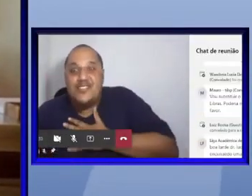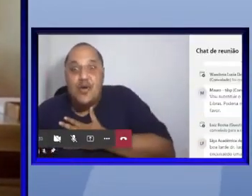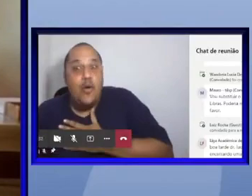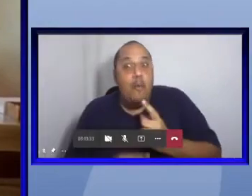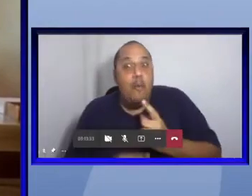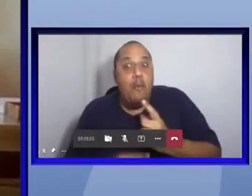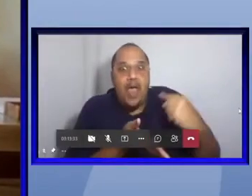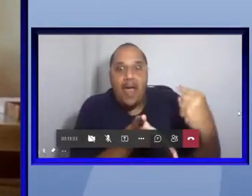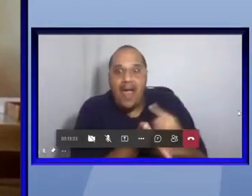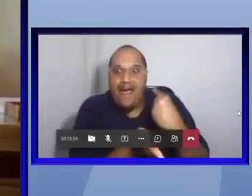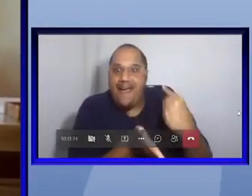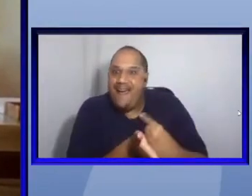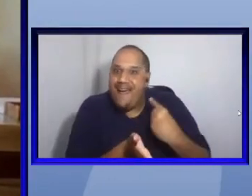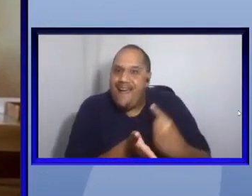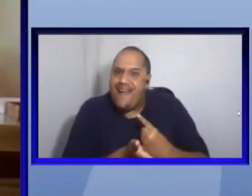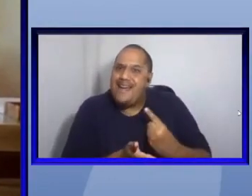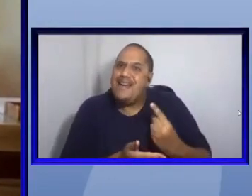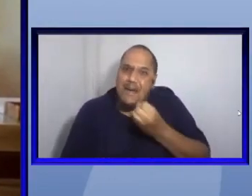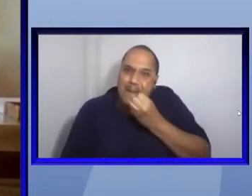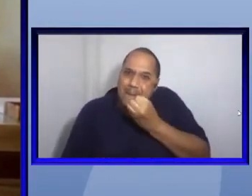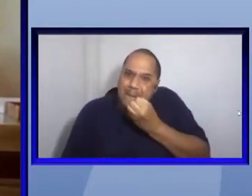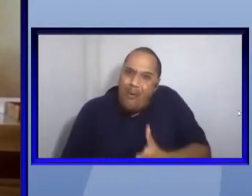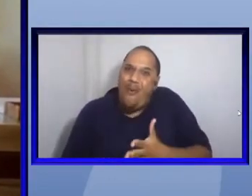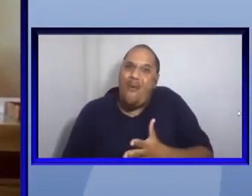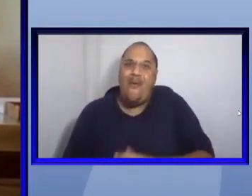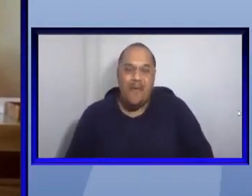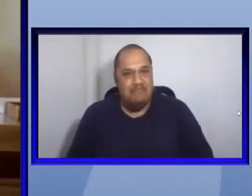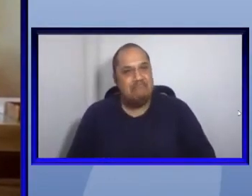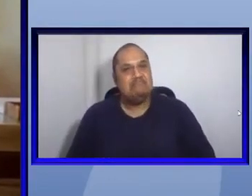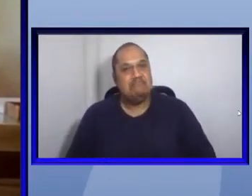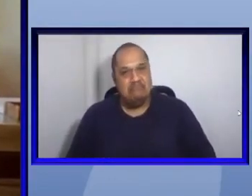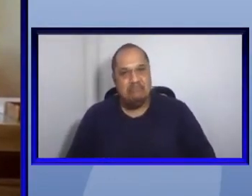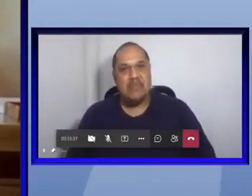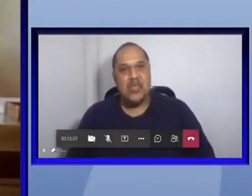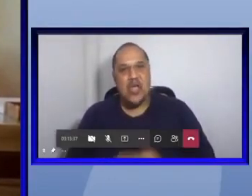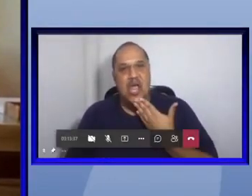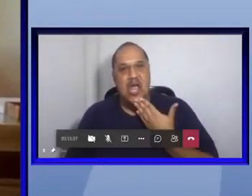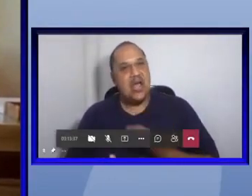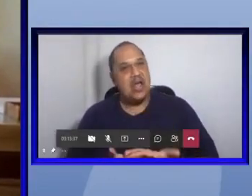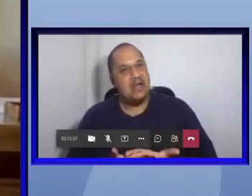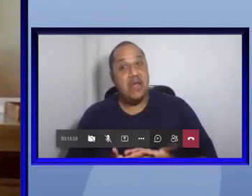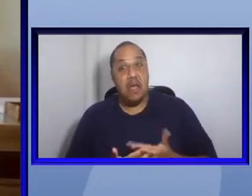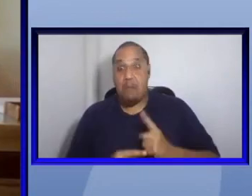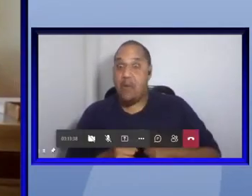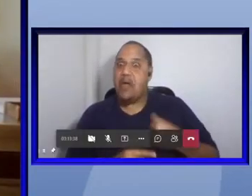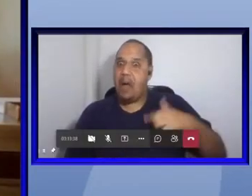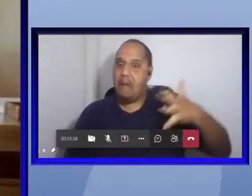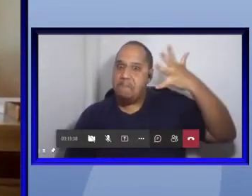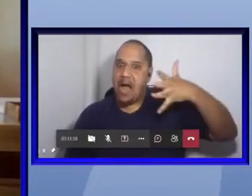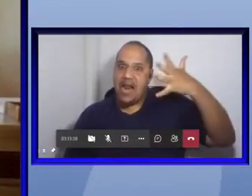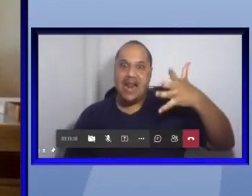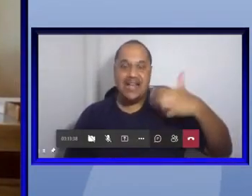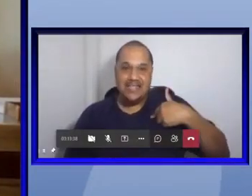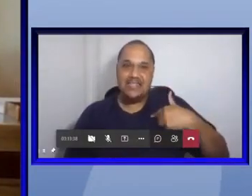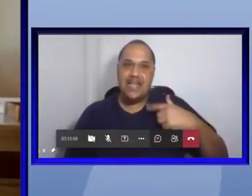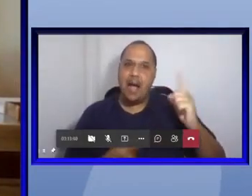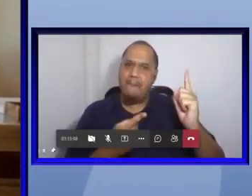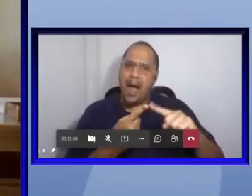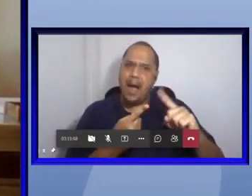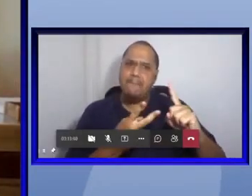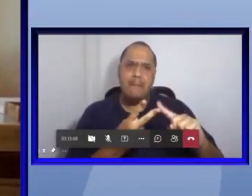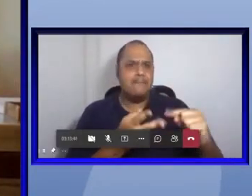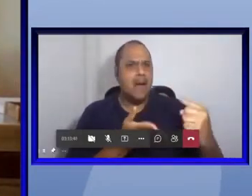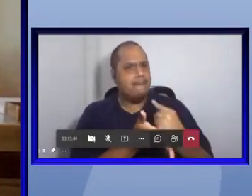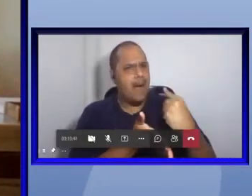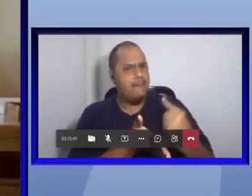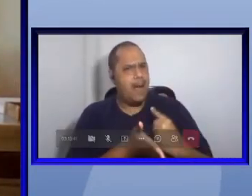perguntas que me foram feitas olha eu acredito que foi um das minhas palestras que mais eu recebi perguntas